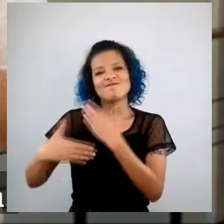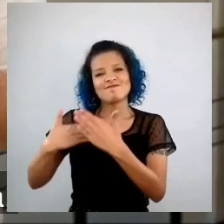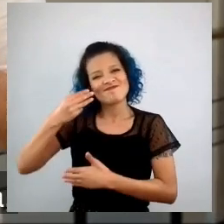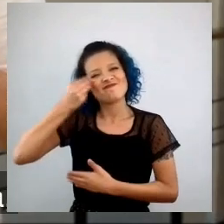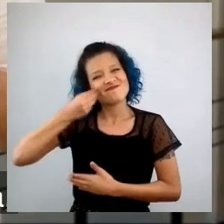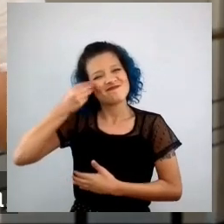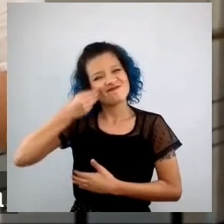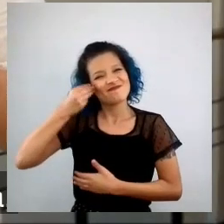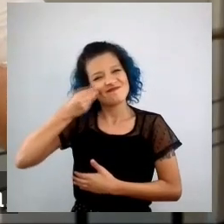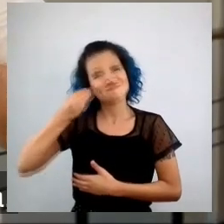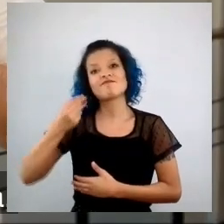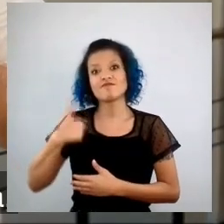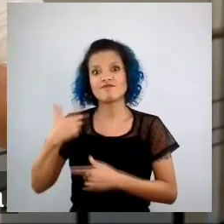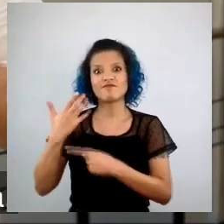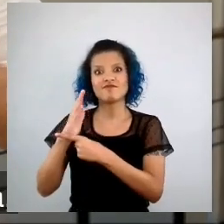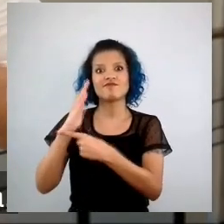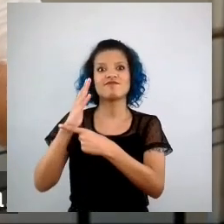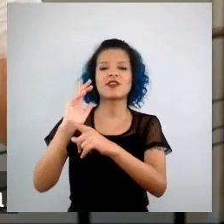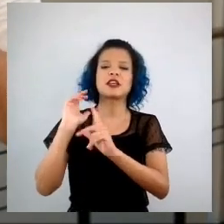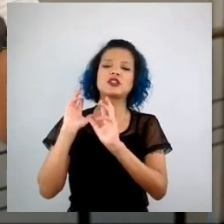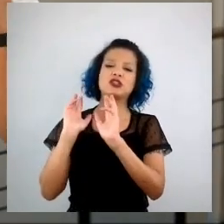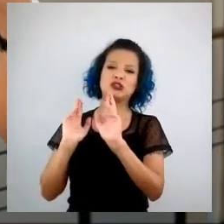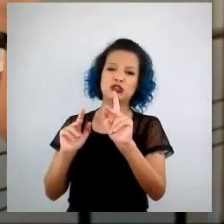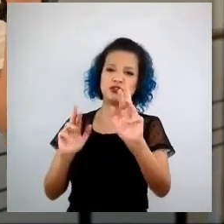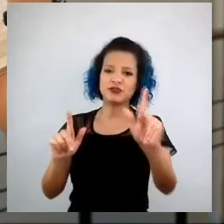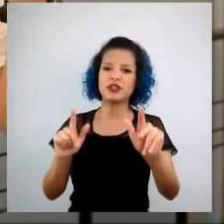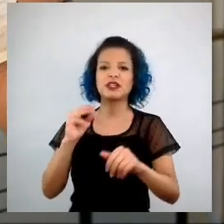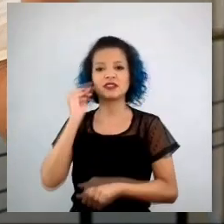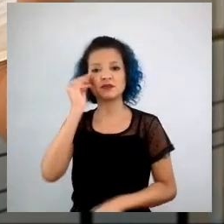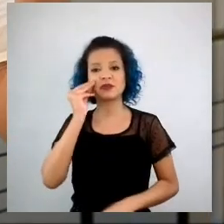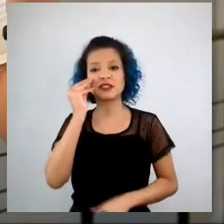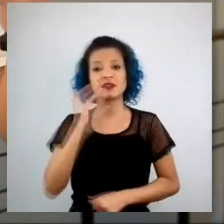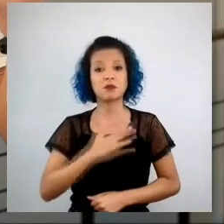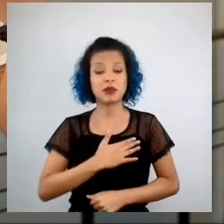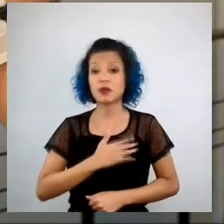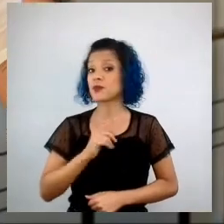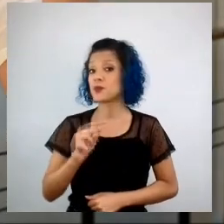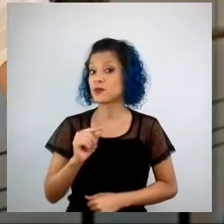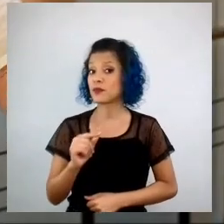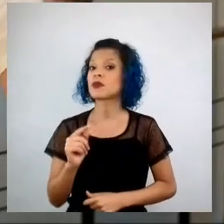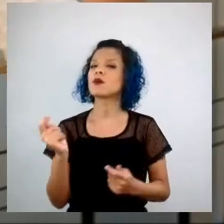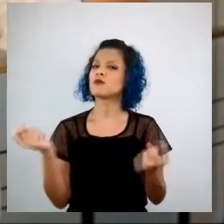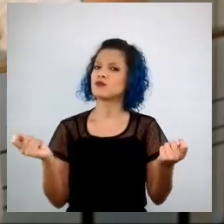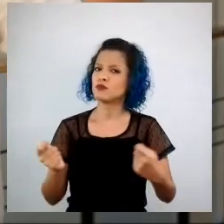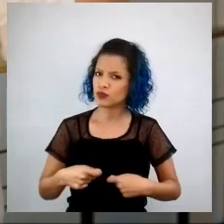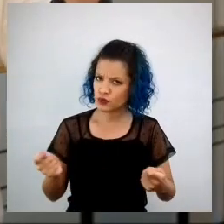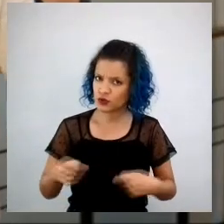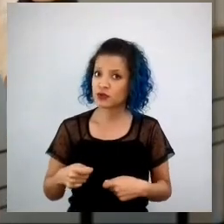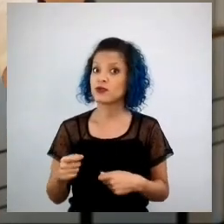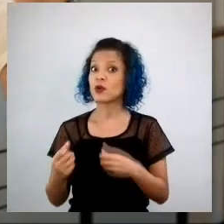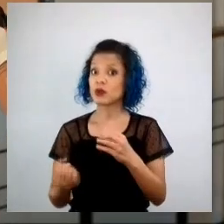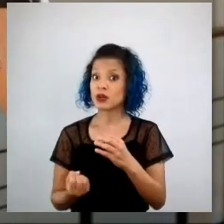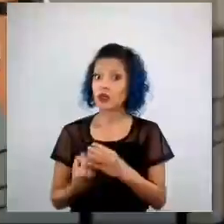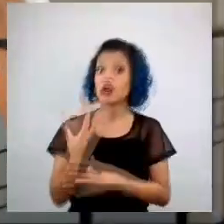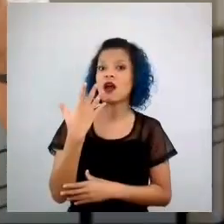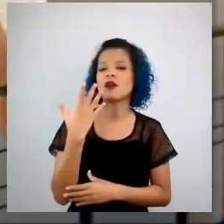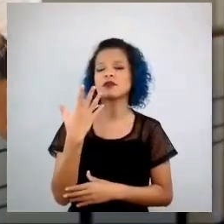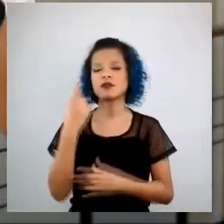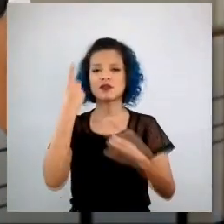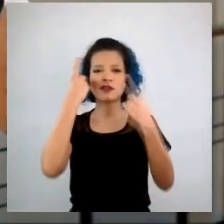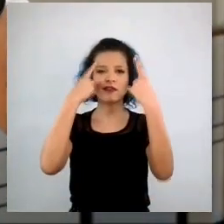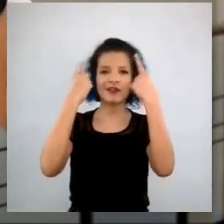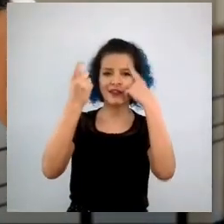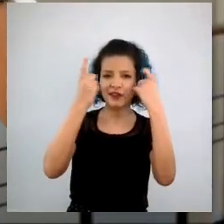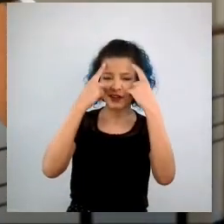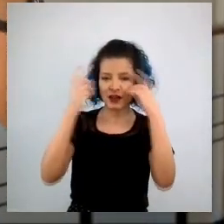enfim, das diferentes experiências na minha carreira, foi que é possível você construir fábricas de criatividade. É possível você construir